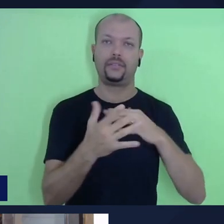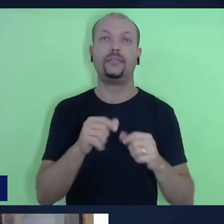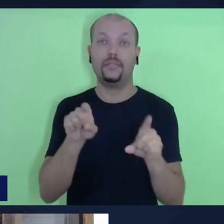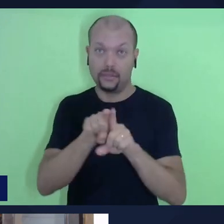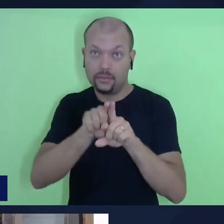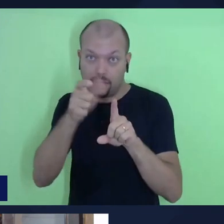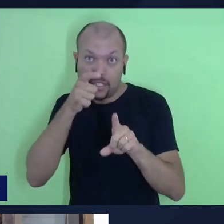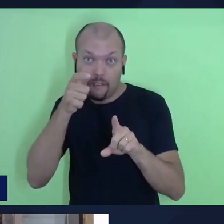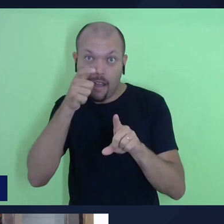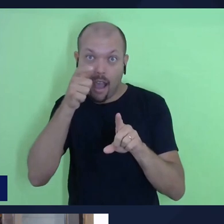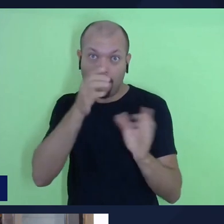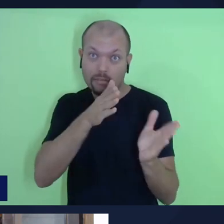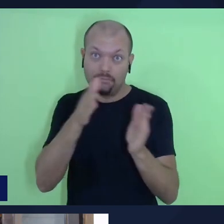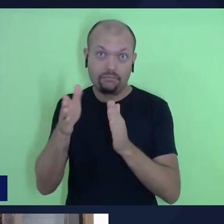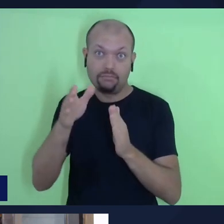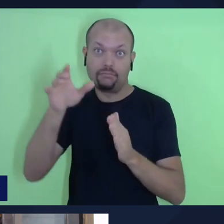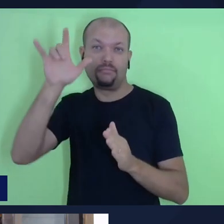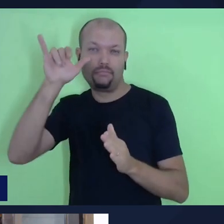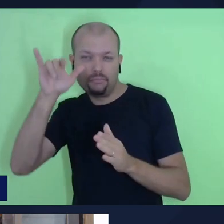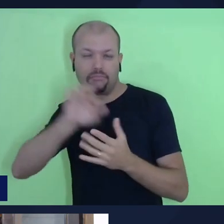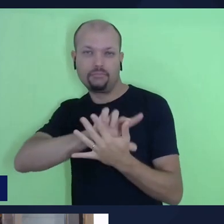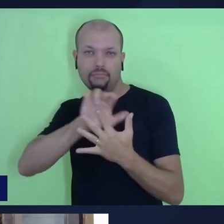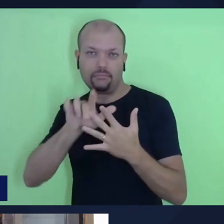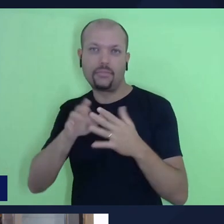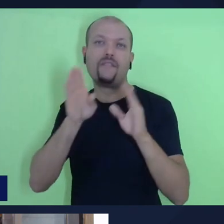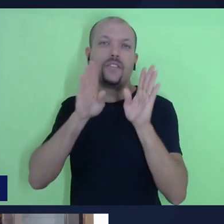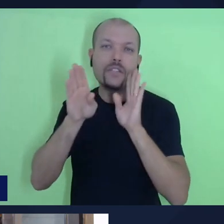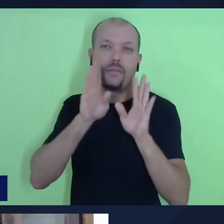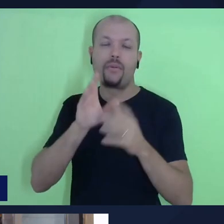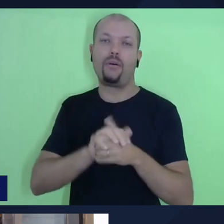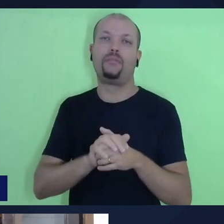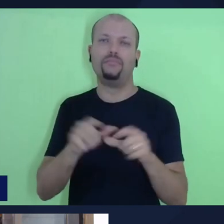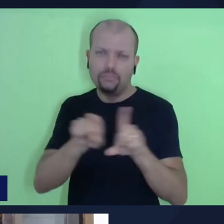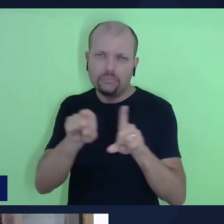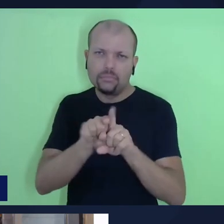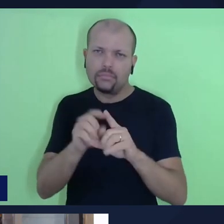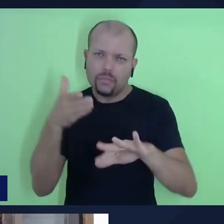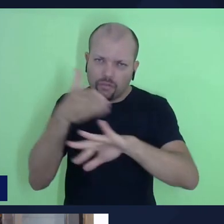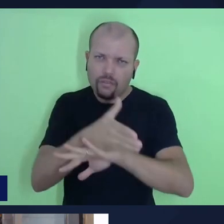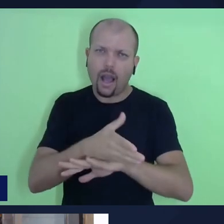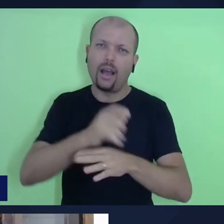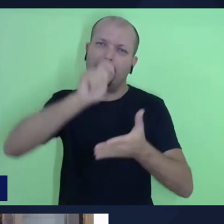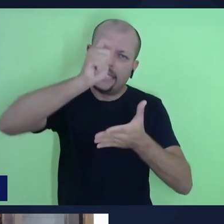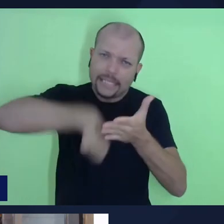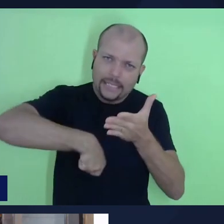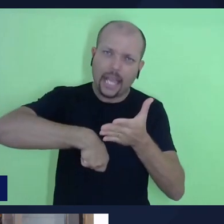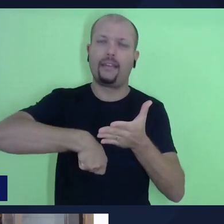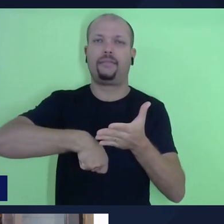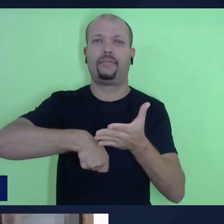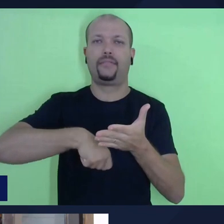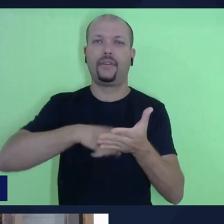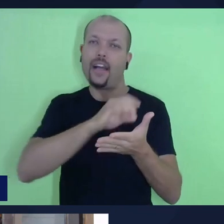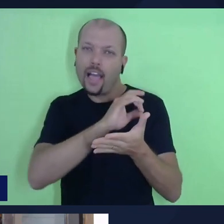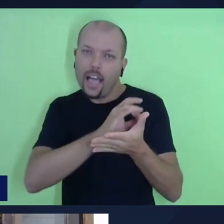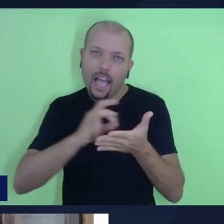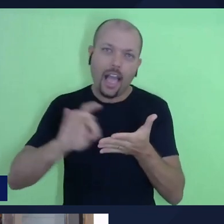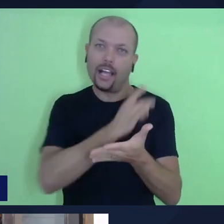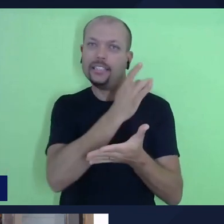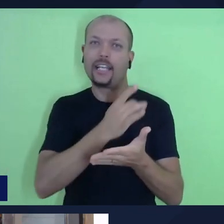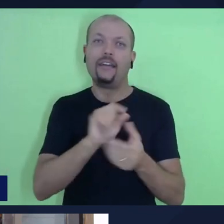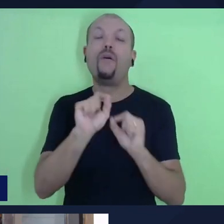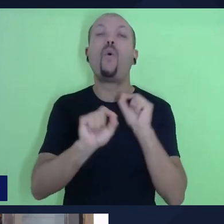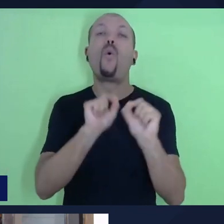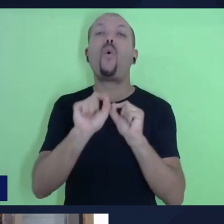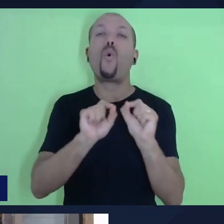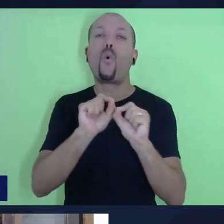mas neste momento eu queria lembrar, se inscreva aqui no canal da Igreja do Unaspe, ative as notificações, o sininho marcando